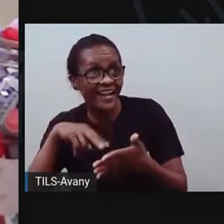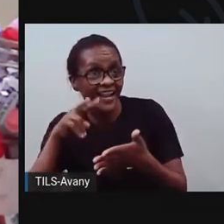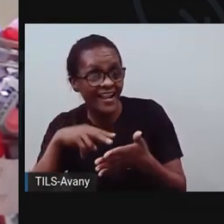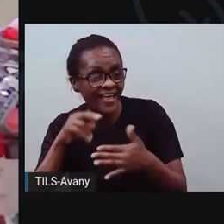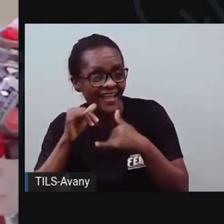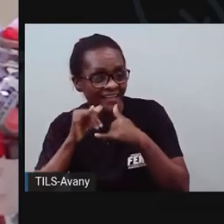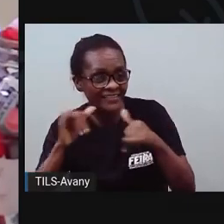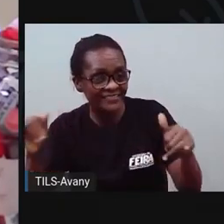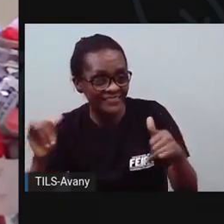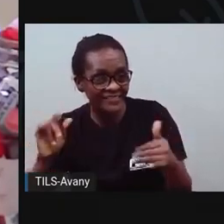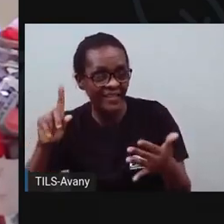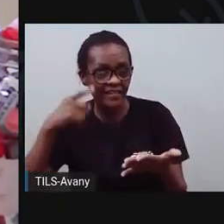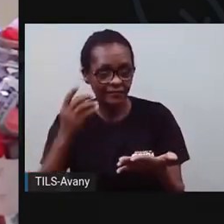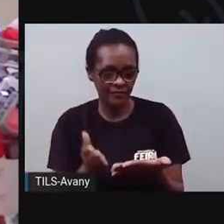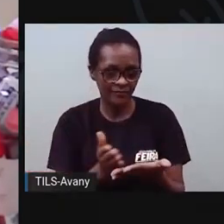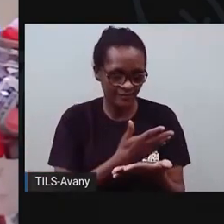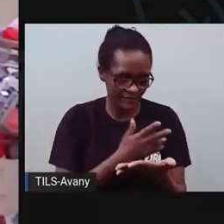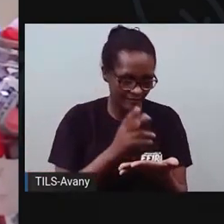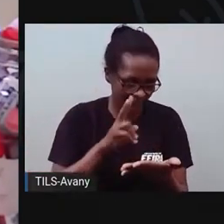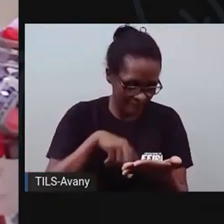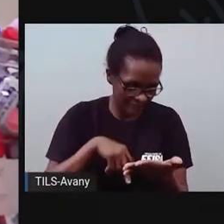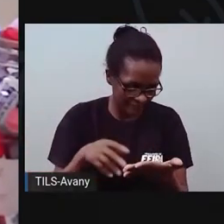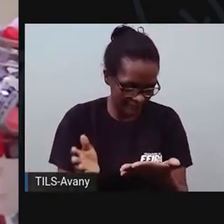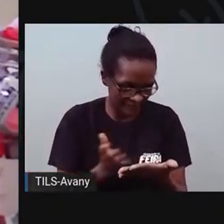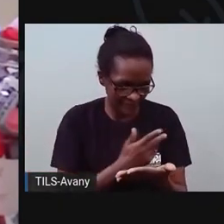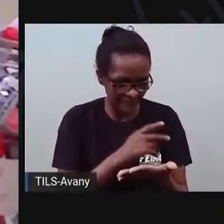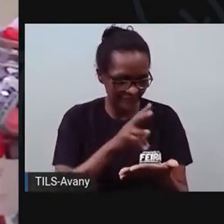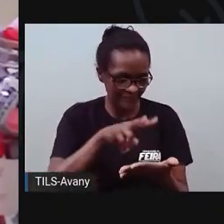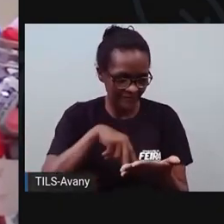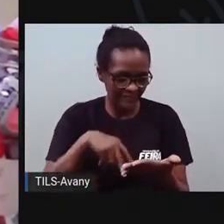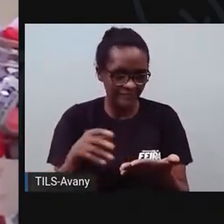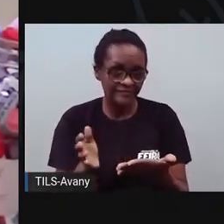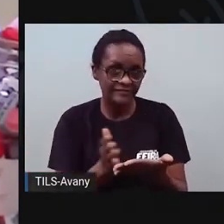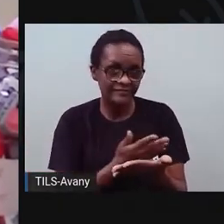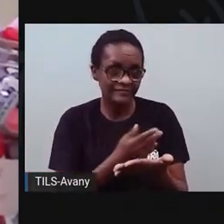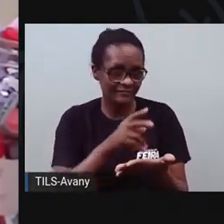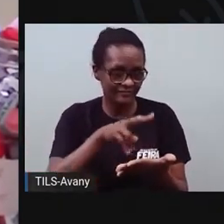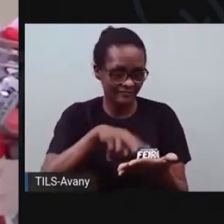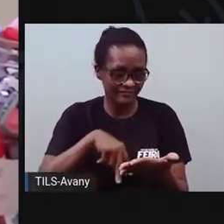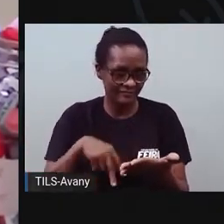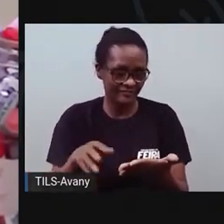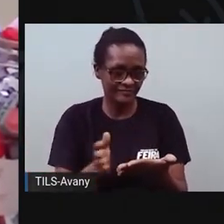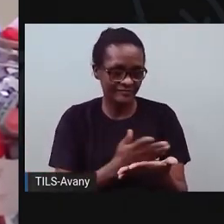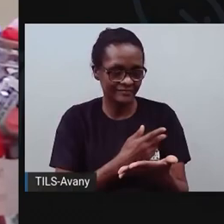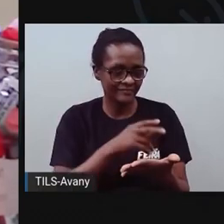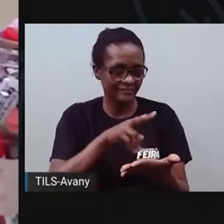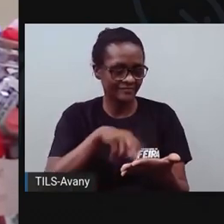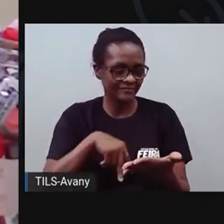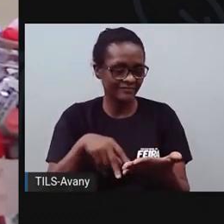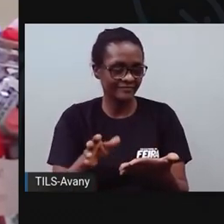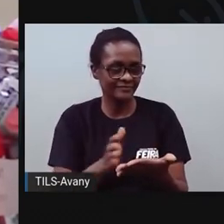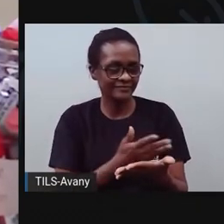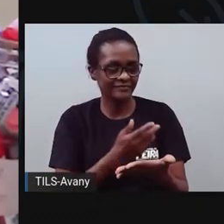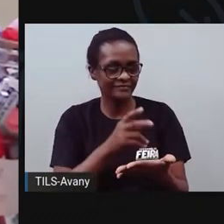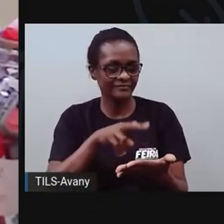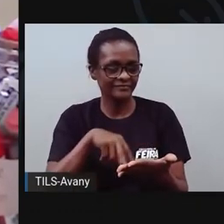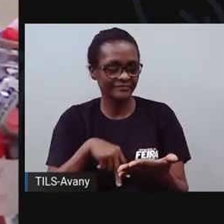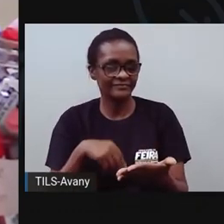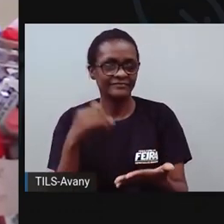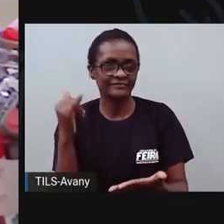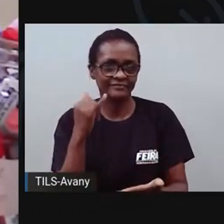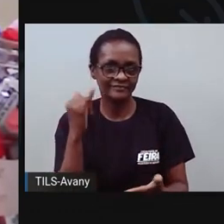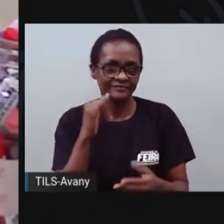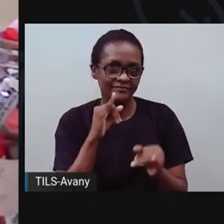apresentei um jornal, várias notícias aqui para vocês. Lembrando que aqui é um jornal impresso, mas vocês podem procurar aí na internet,